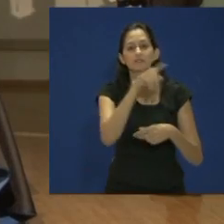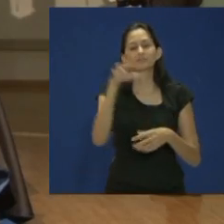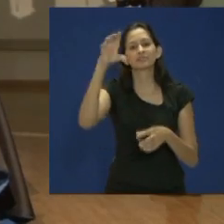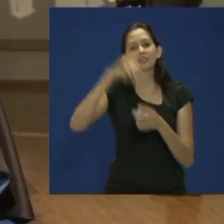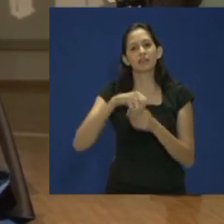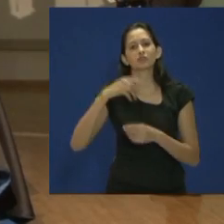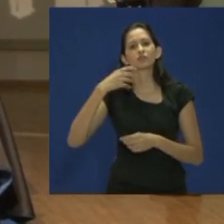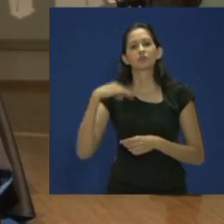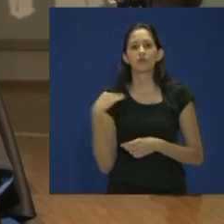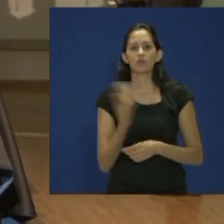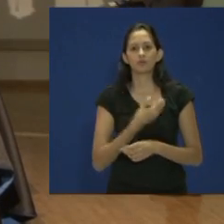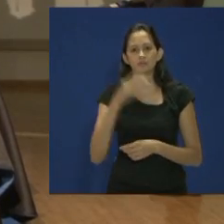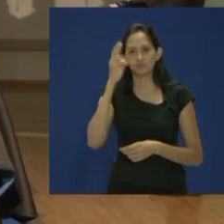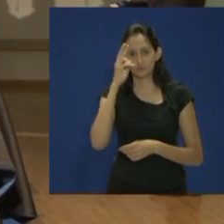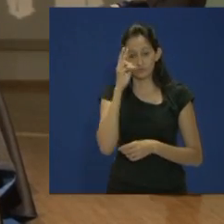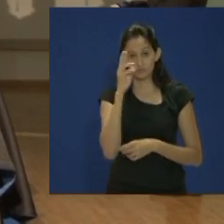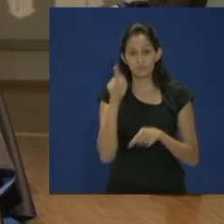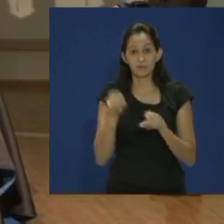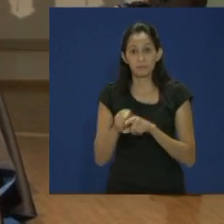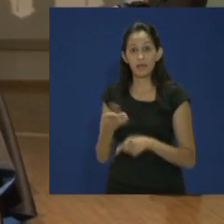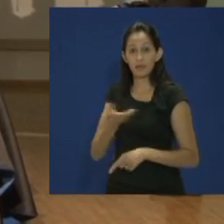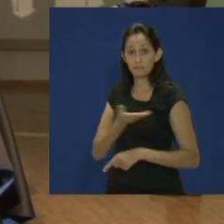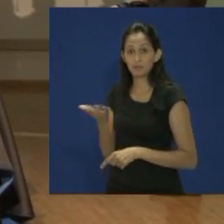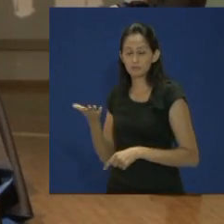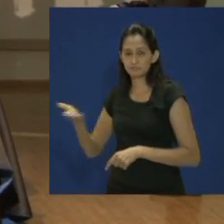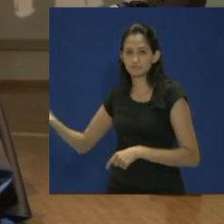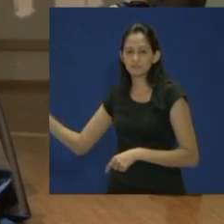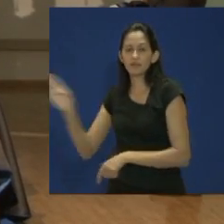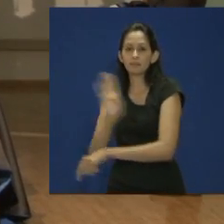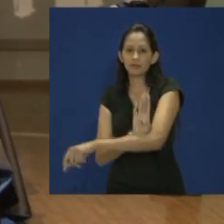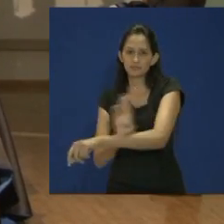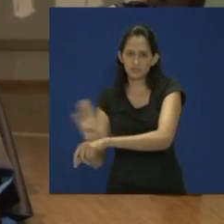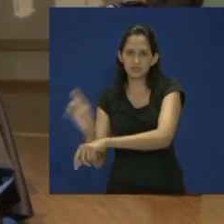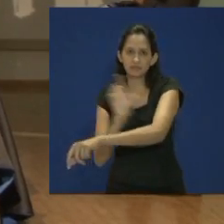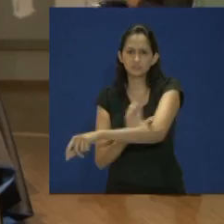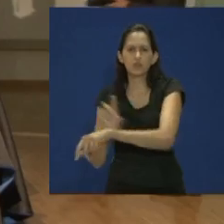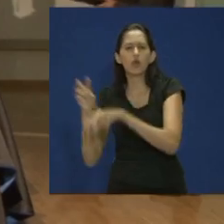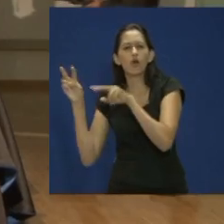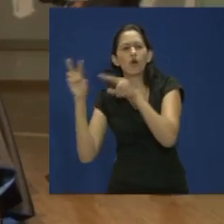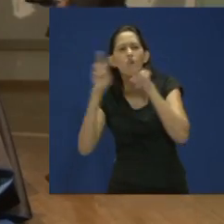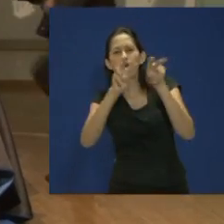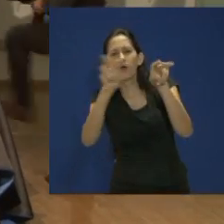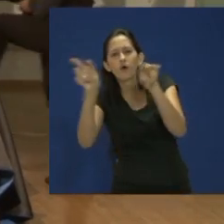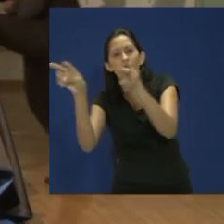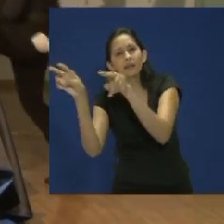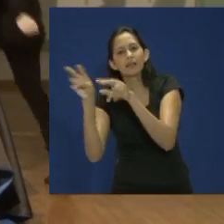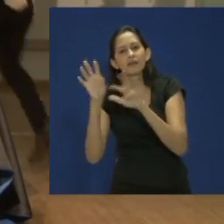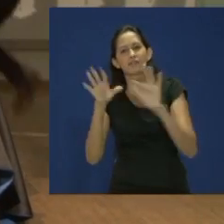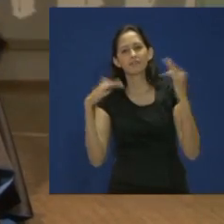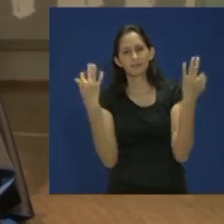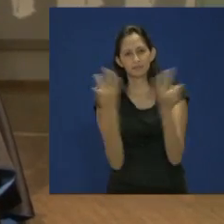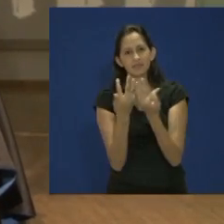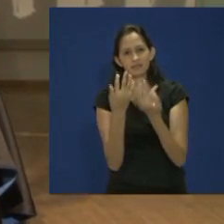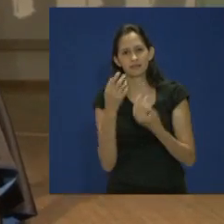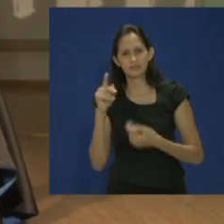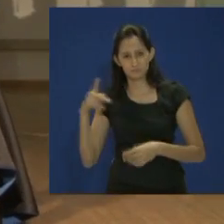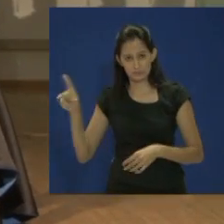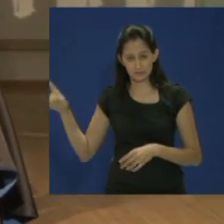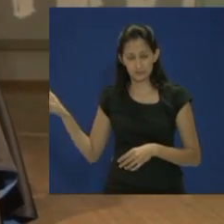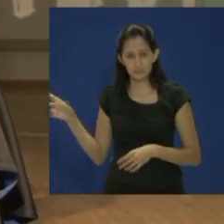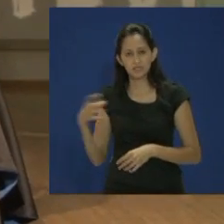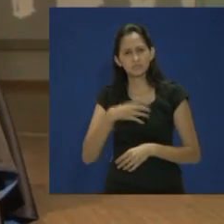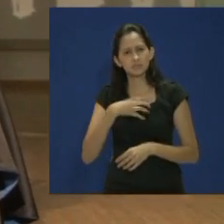Colegas, bachareis e licenciados, olhem para os pais de vocês e sintam orgulho dessas pessoas.